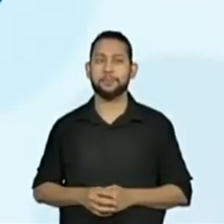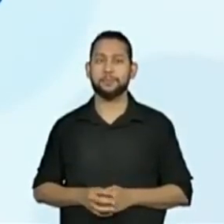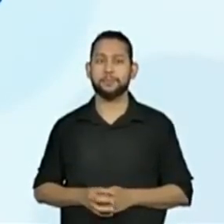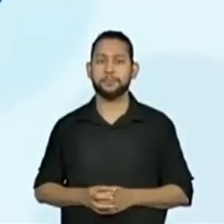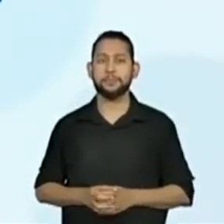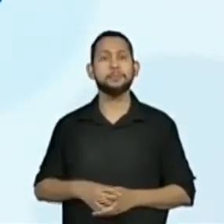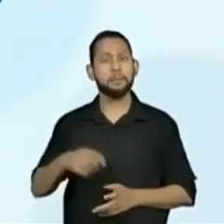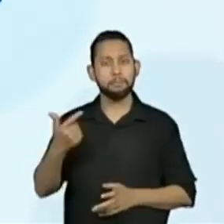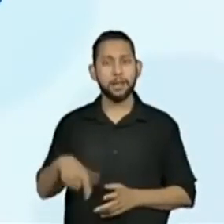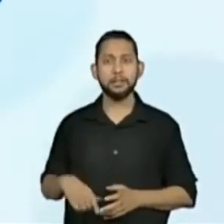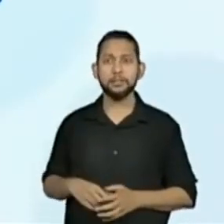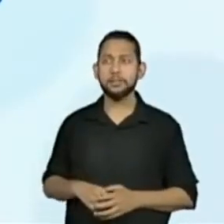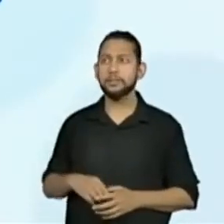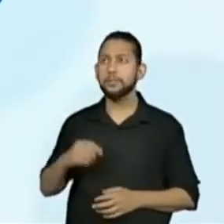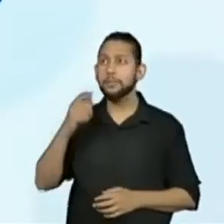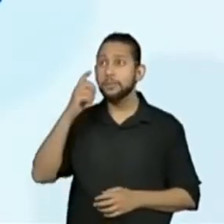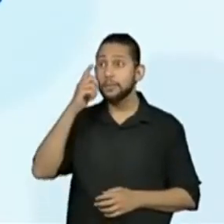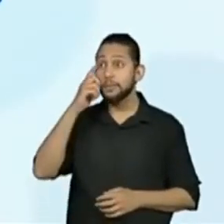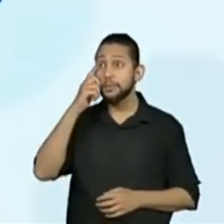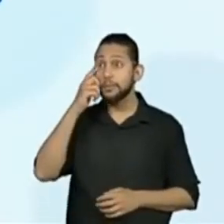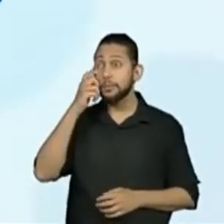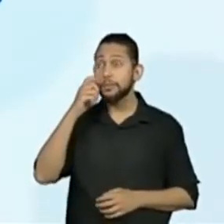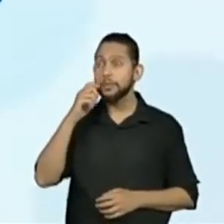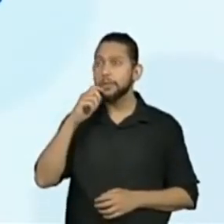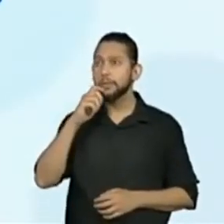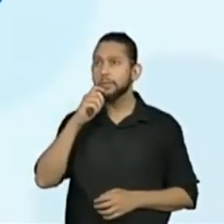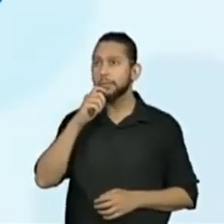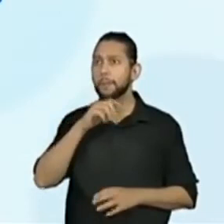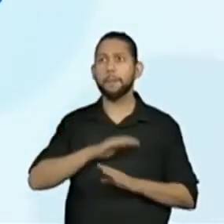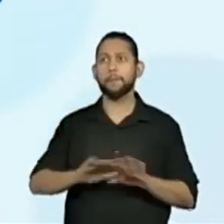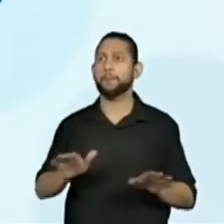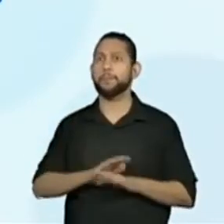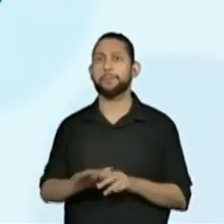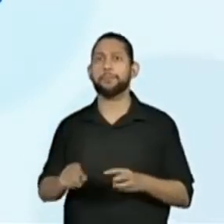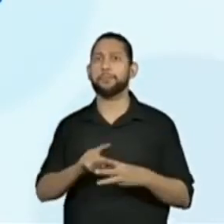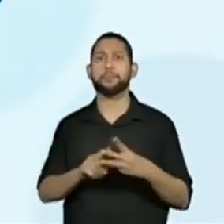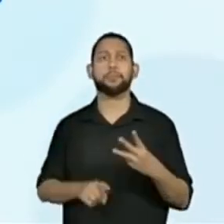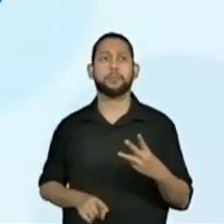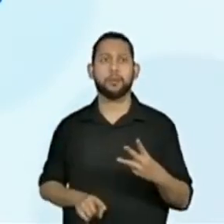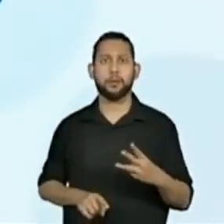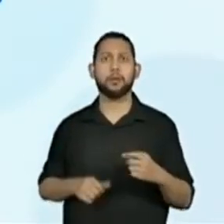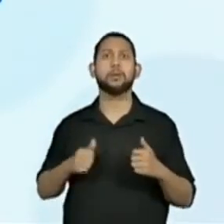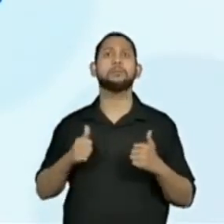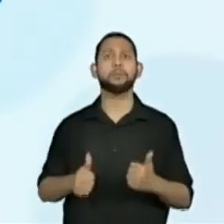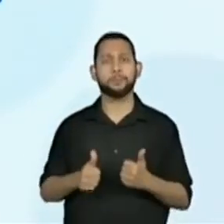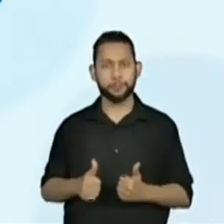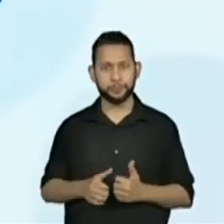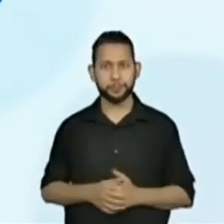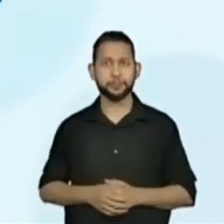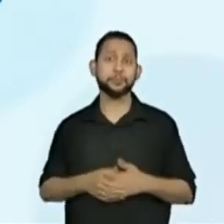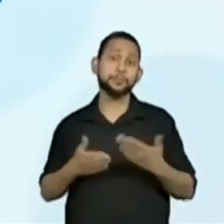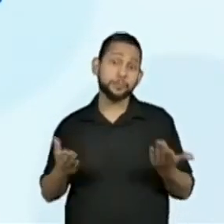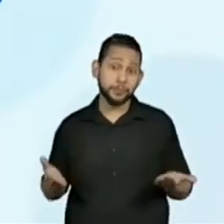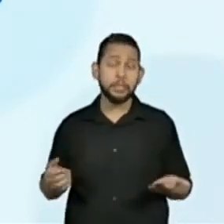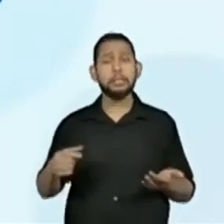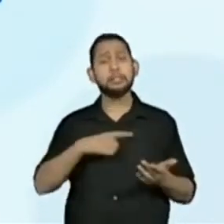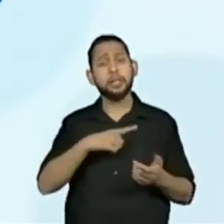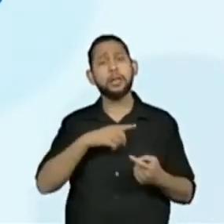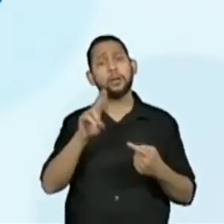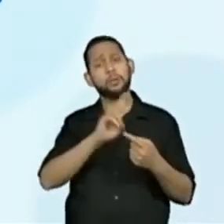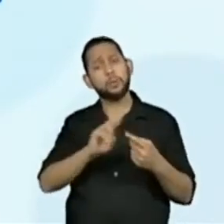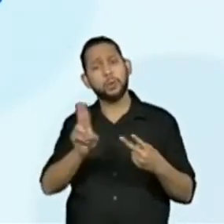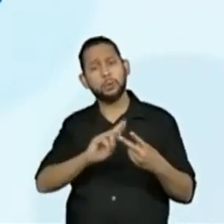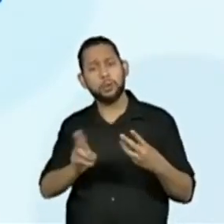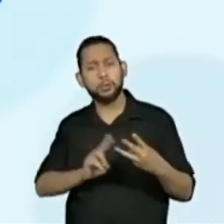Mais alguma apareceu com a contribuição da turma? Não, foram essas que apareceram. Então, turminha, existem várias